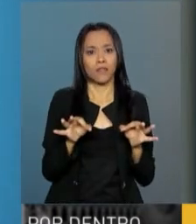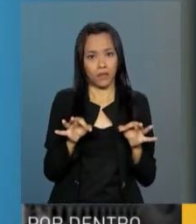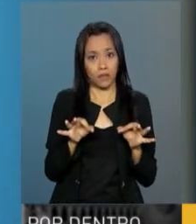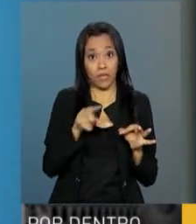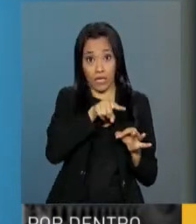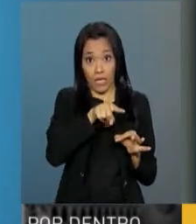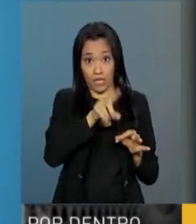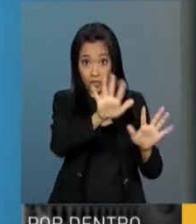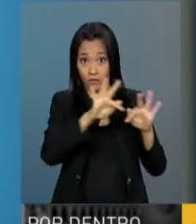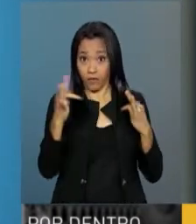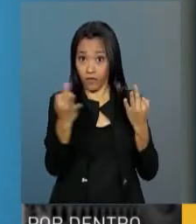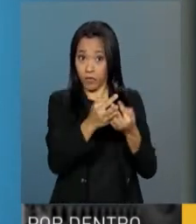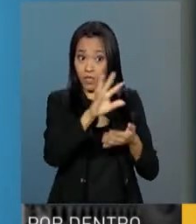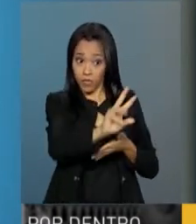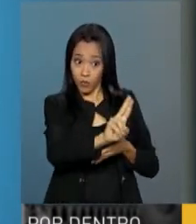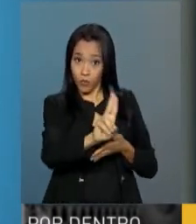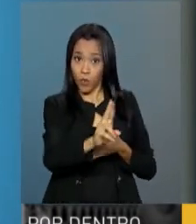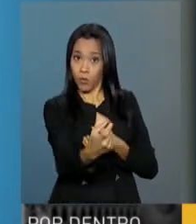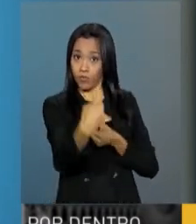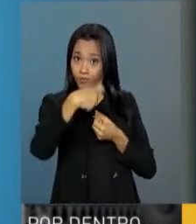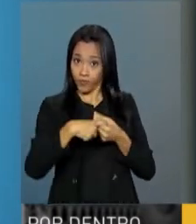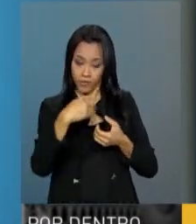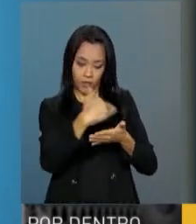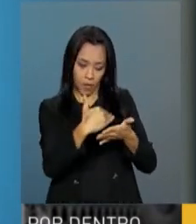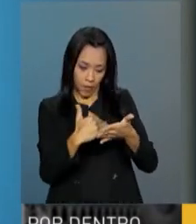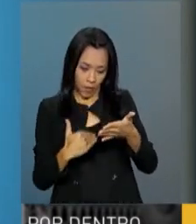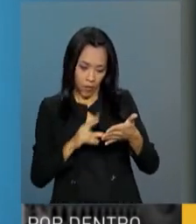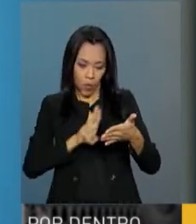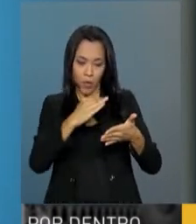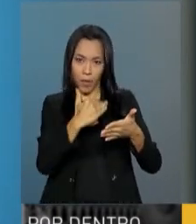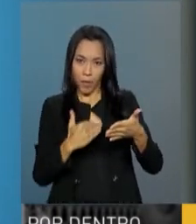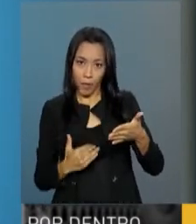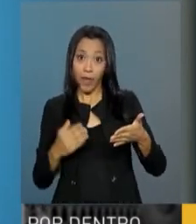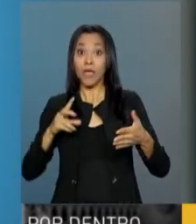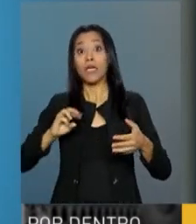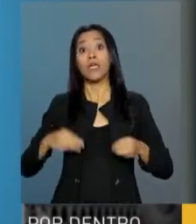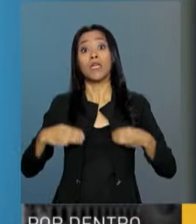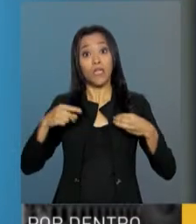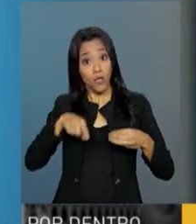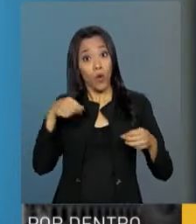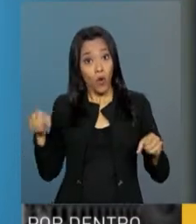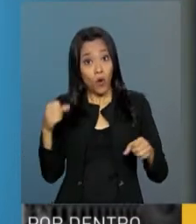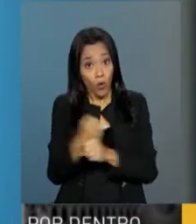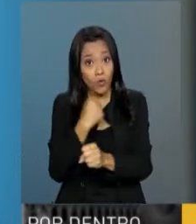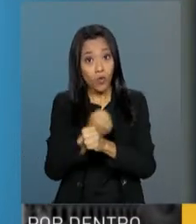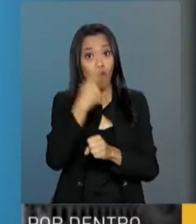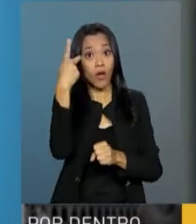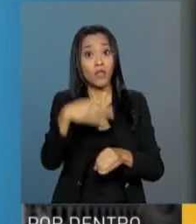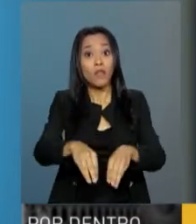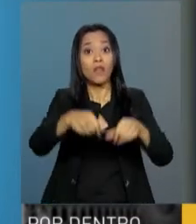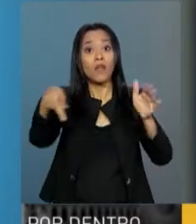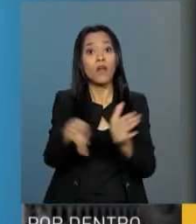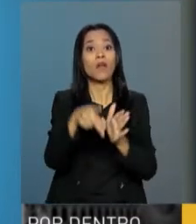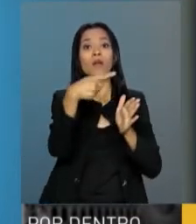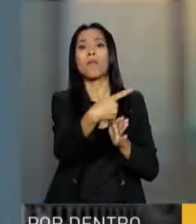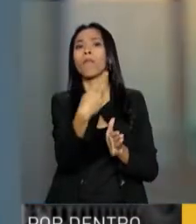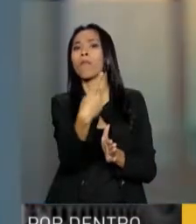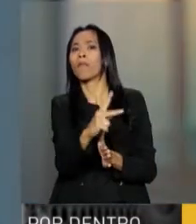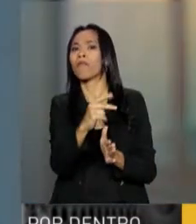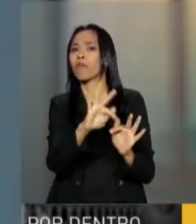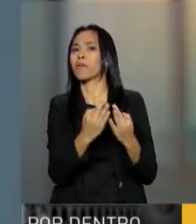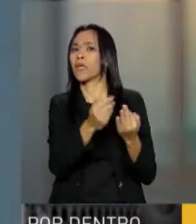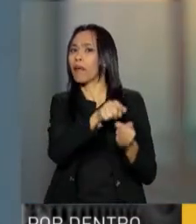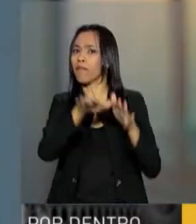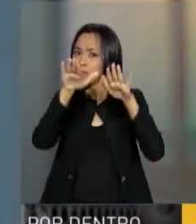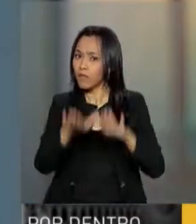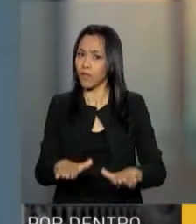filiar essas pessoas, essas famílias, e a gente constrói no terreno da família, que é para mantê-la no campo. O